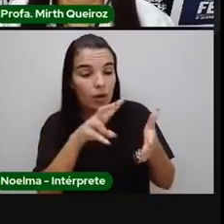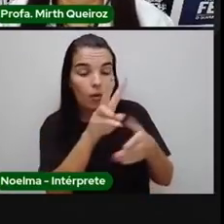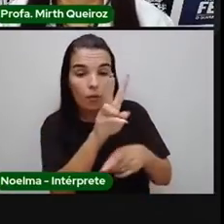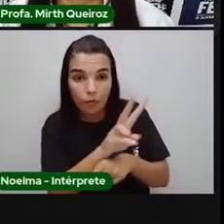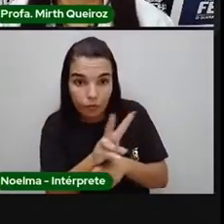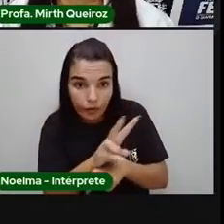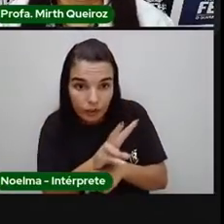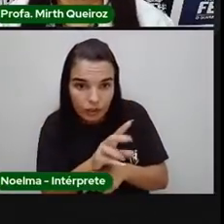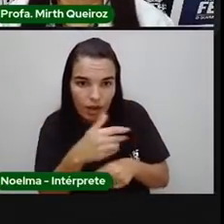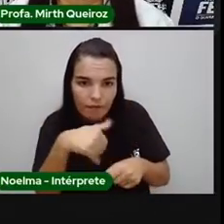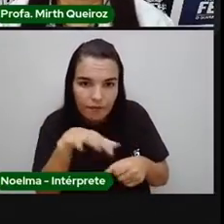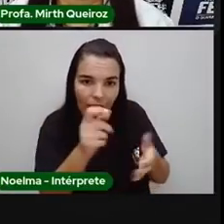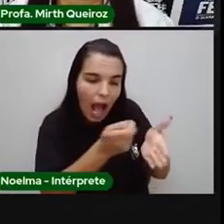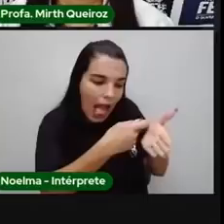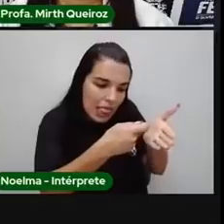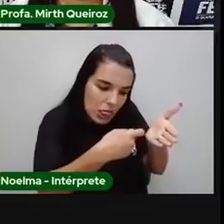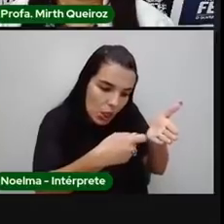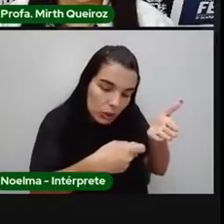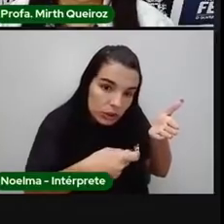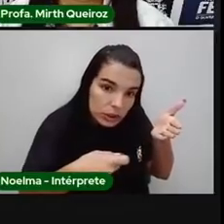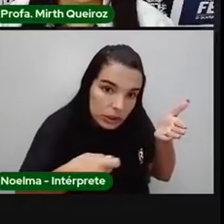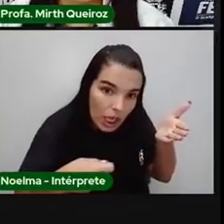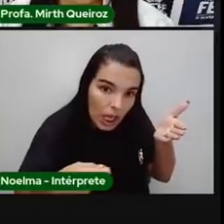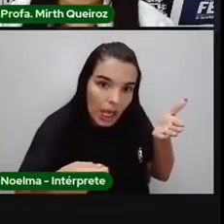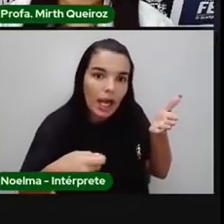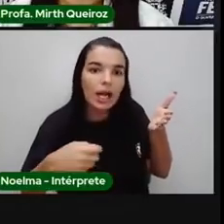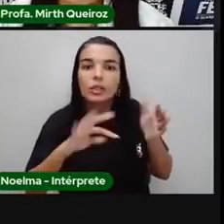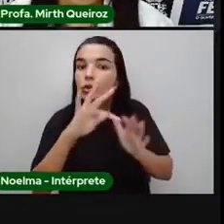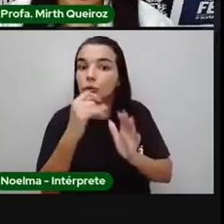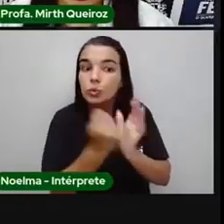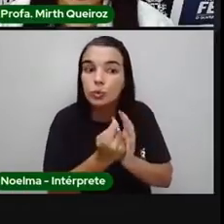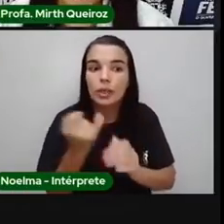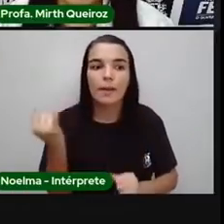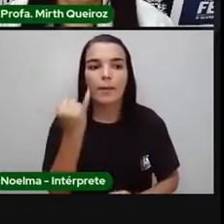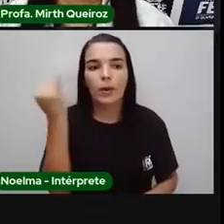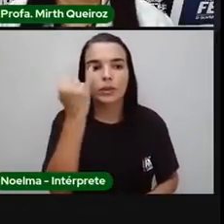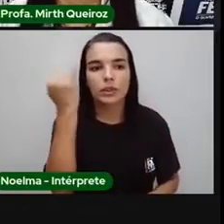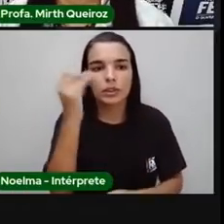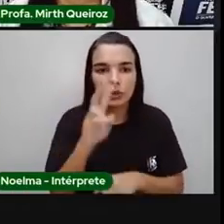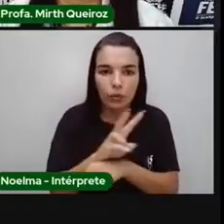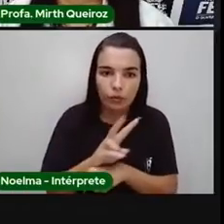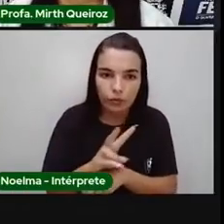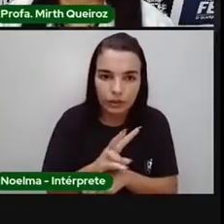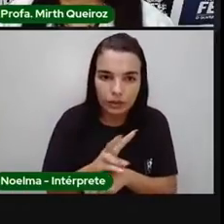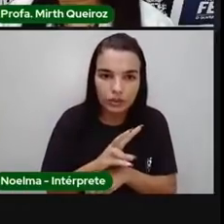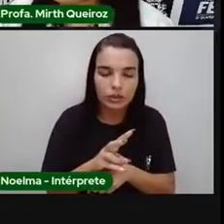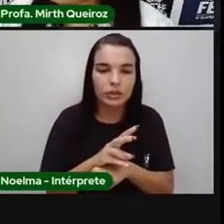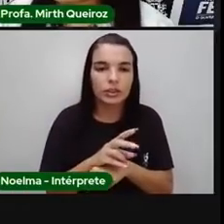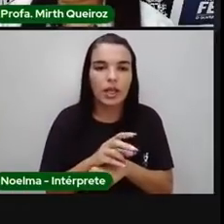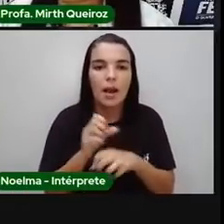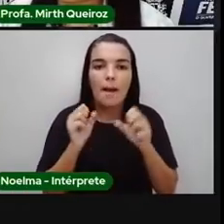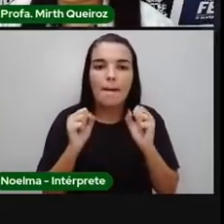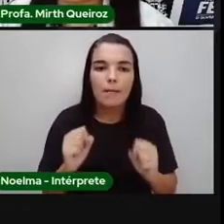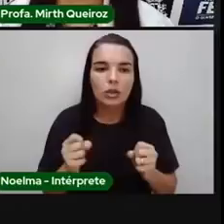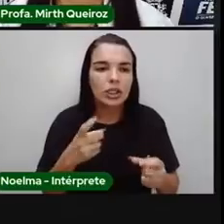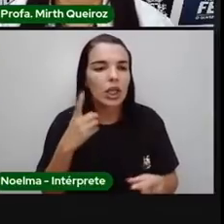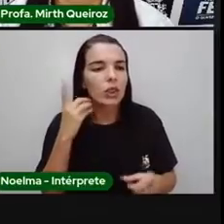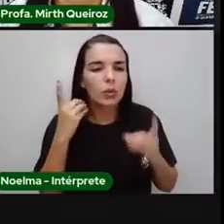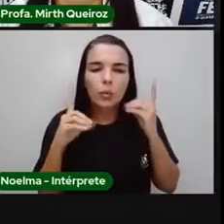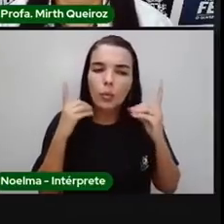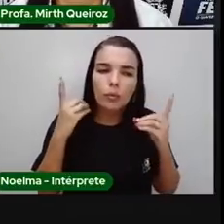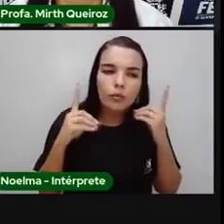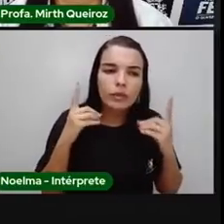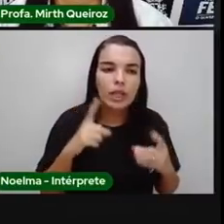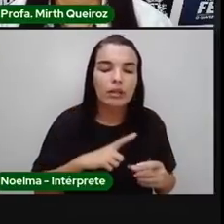vocês vão anotar as informações que vocês julgarem mais importantes do vídeo. Anotar as possíveis dúvidas, né?